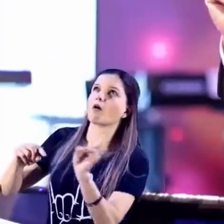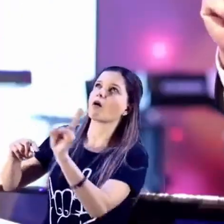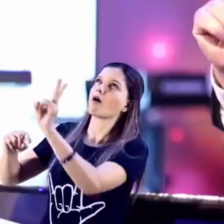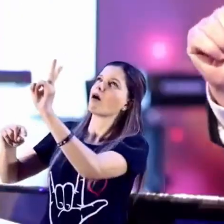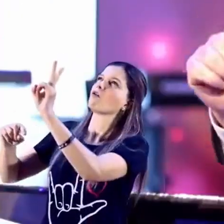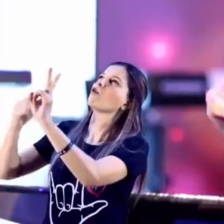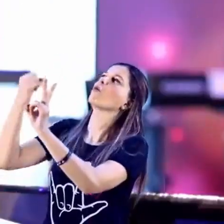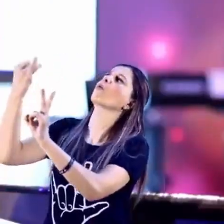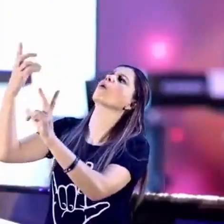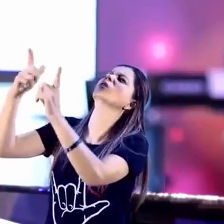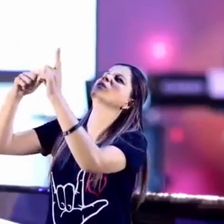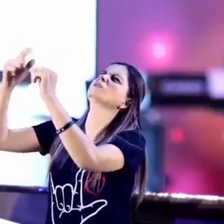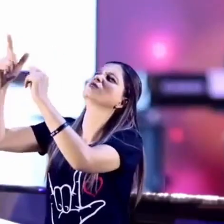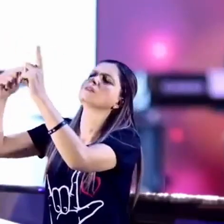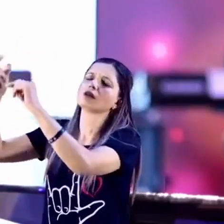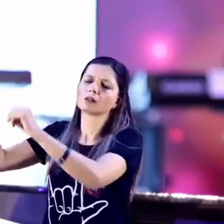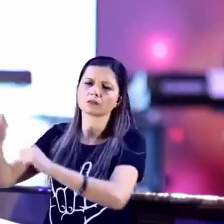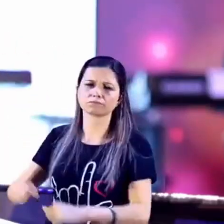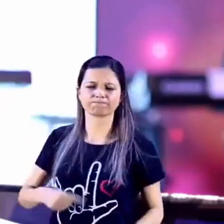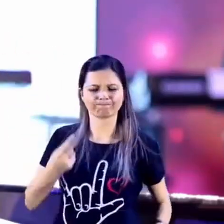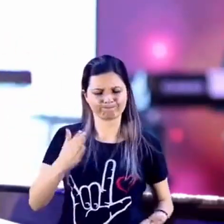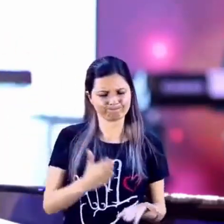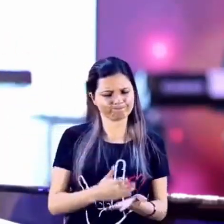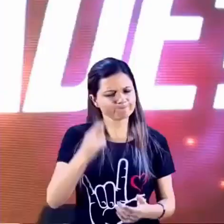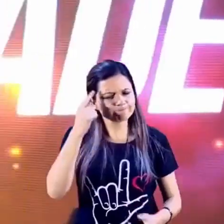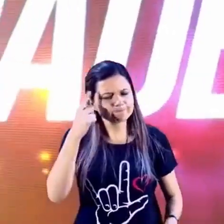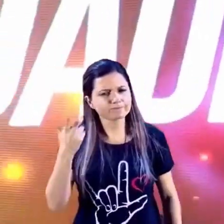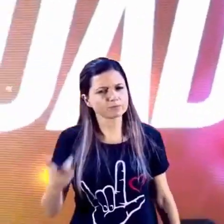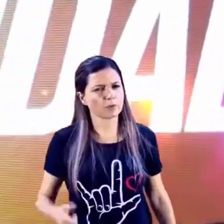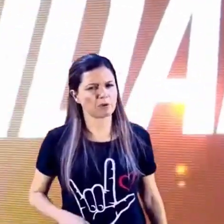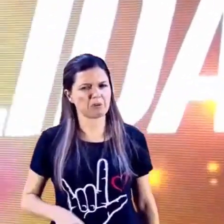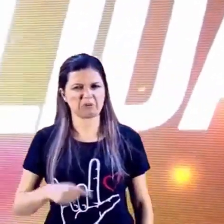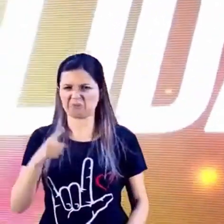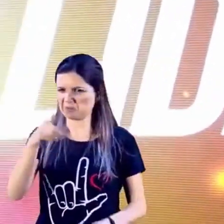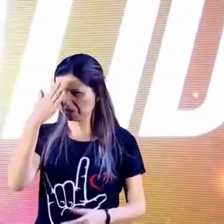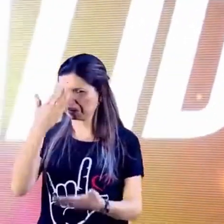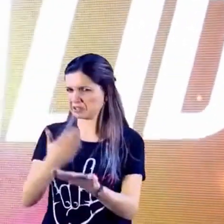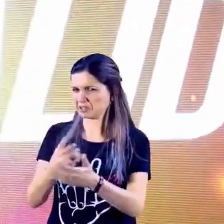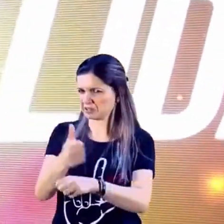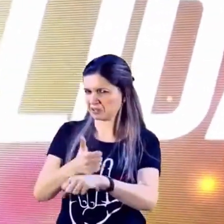e conte as estrelas. Espera aí. Vamos pensar aqui. Será que Abraão contou as estrelas?